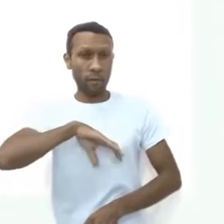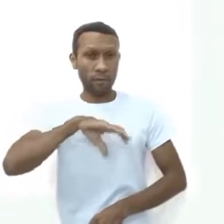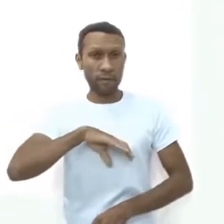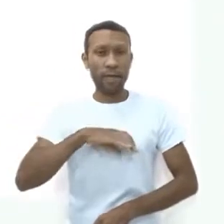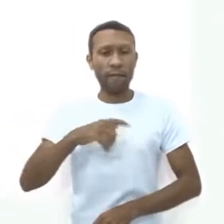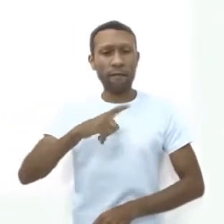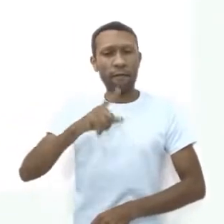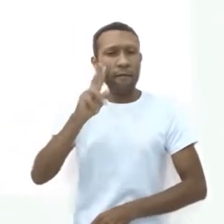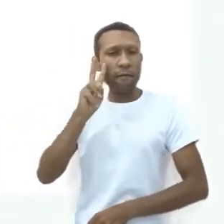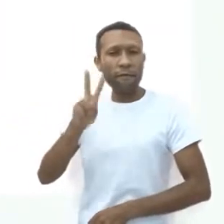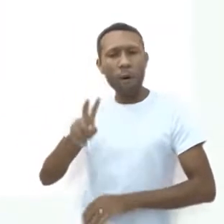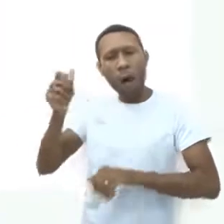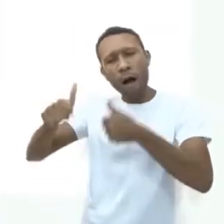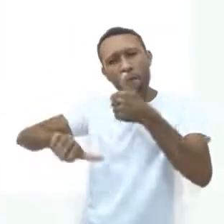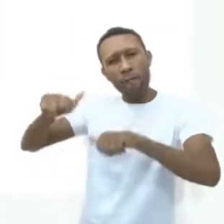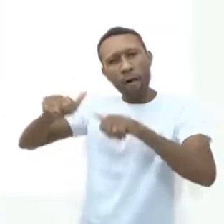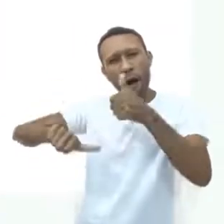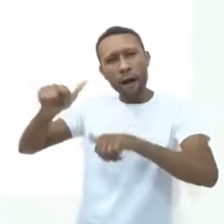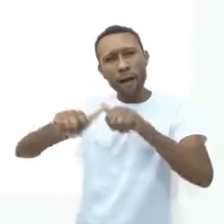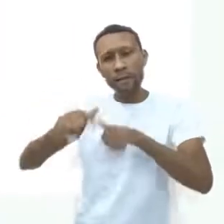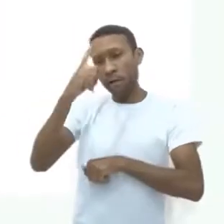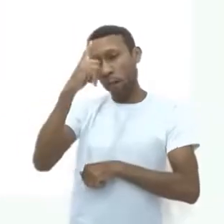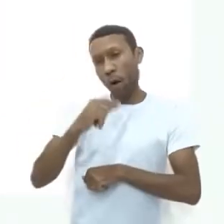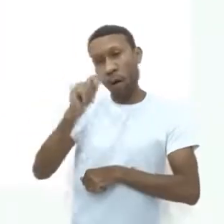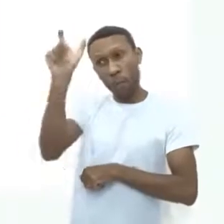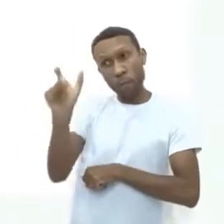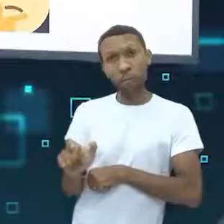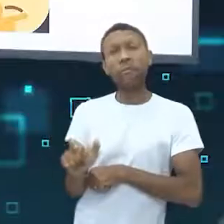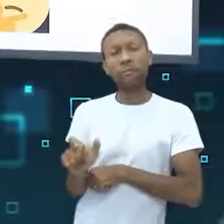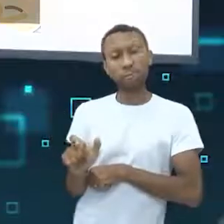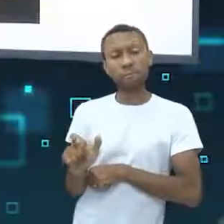avaliação sobre o valor moral de alguém.